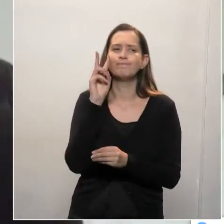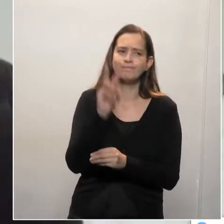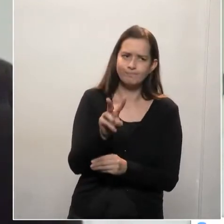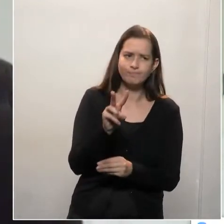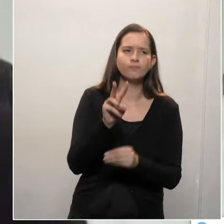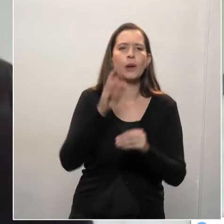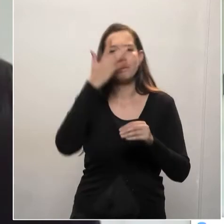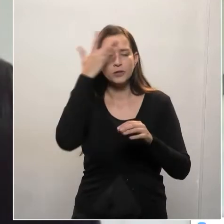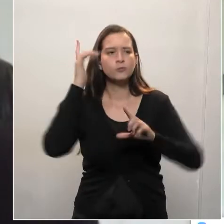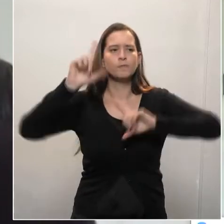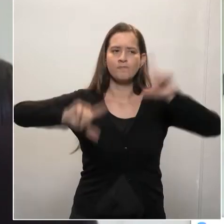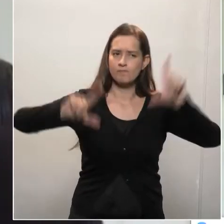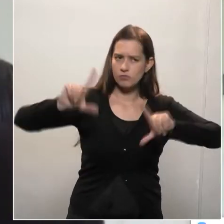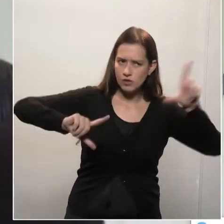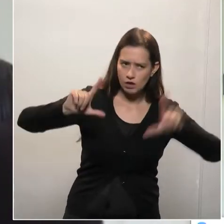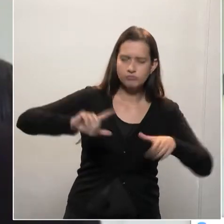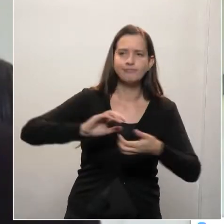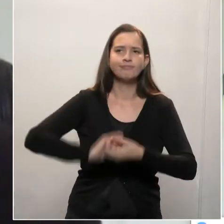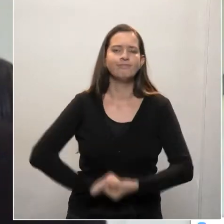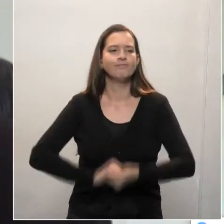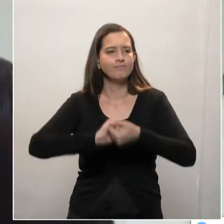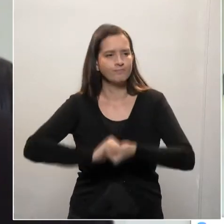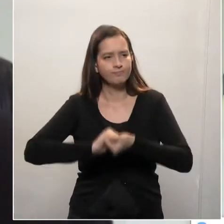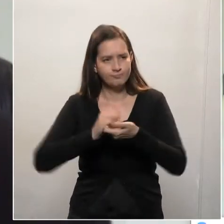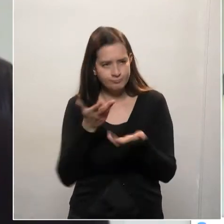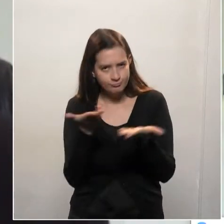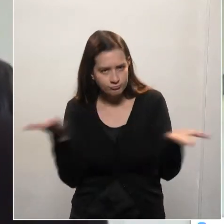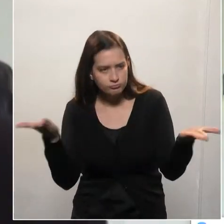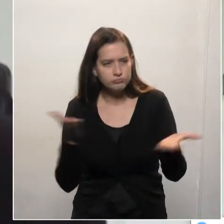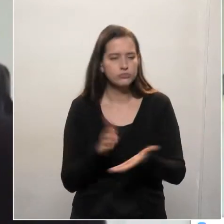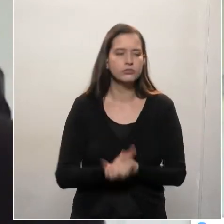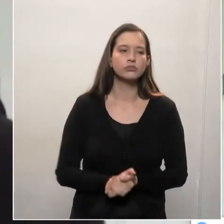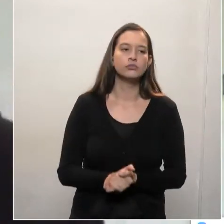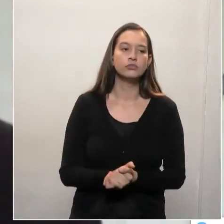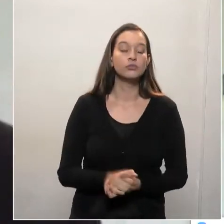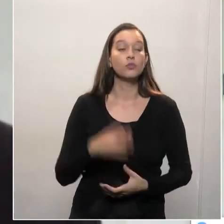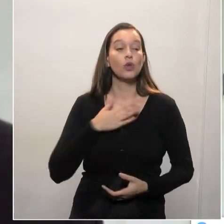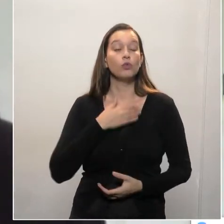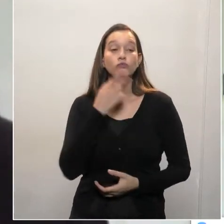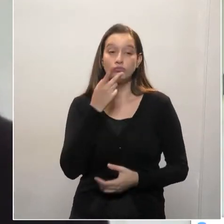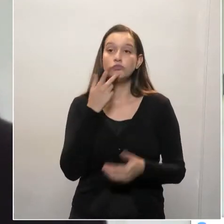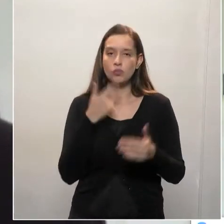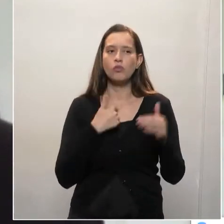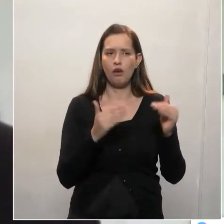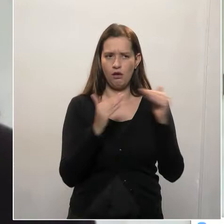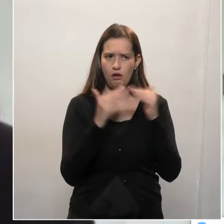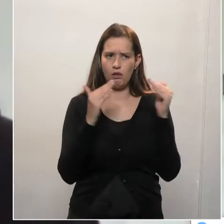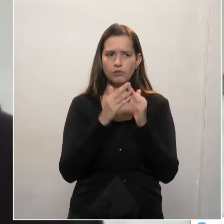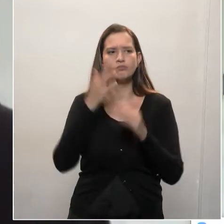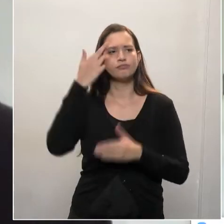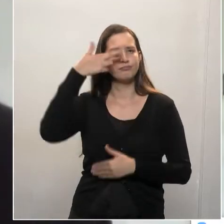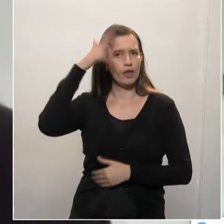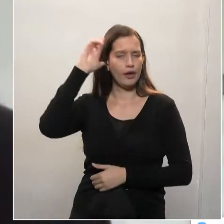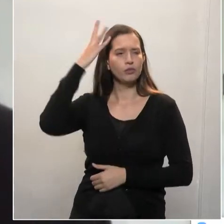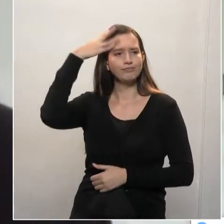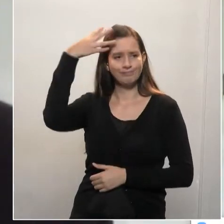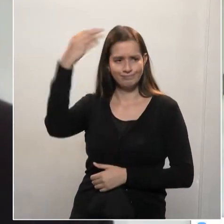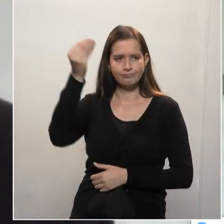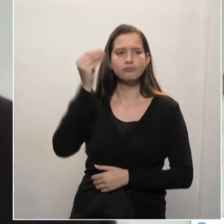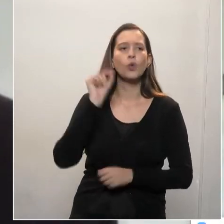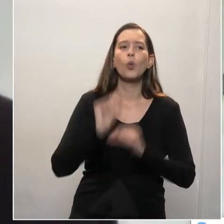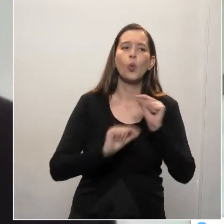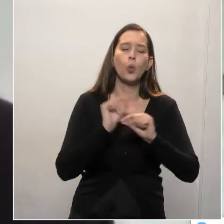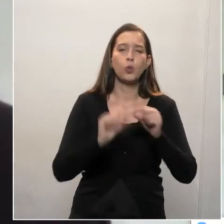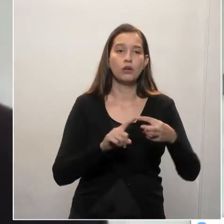quero aqui reforçar o que já disse o deputado Requião Filipe, tem três projetos na pauta de hoje